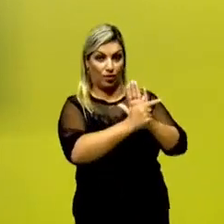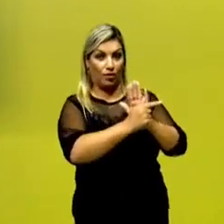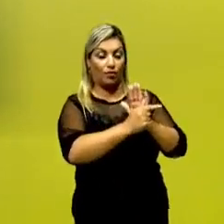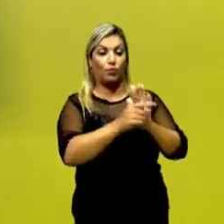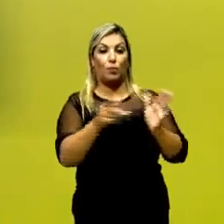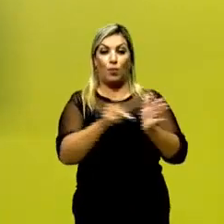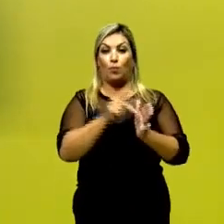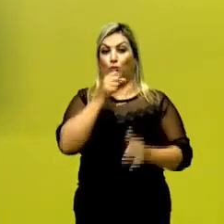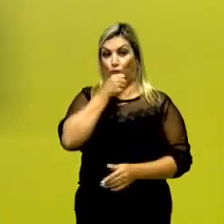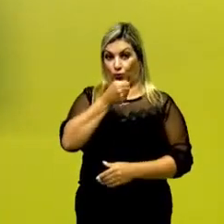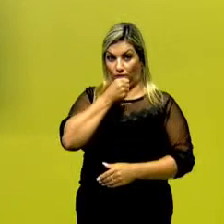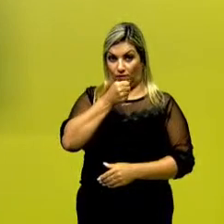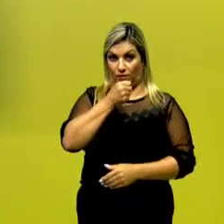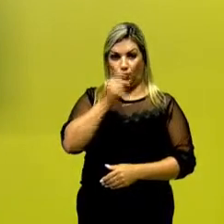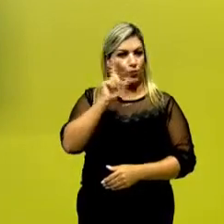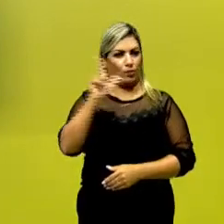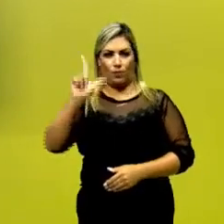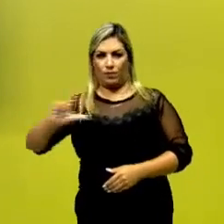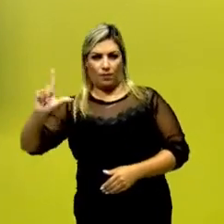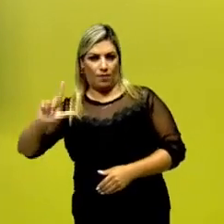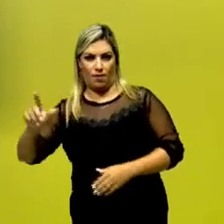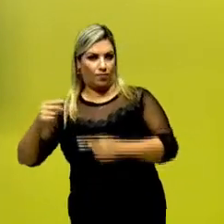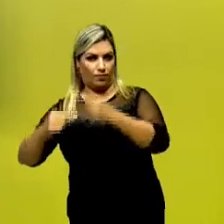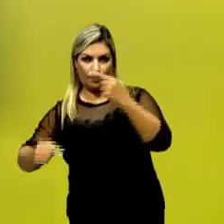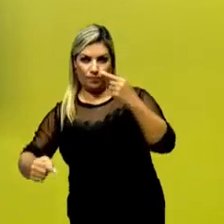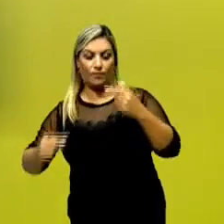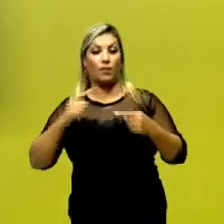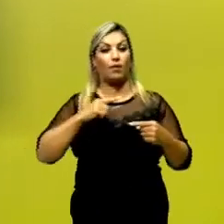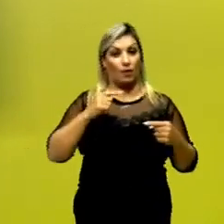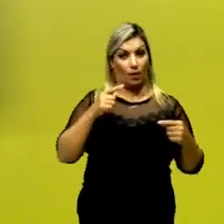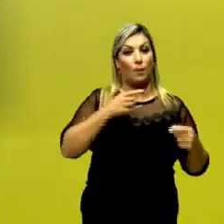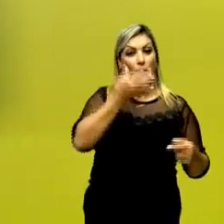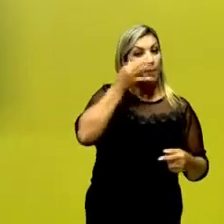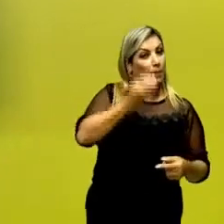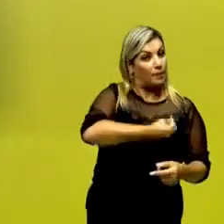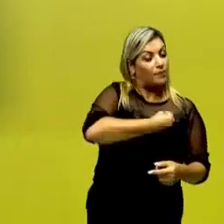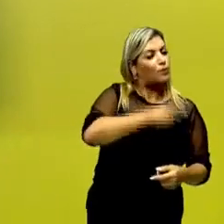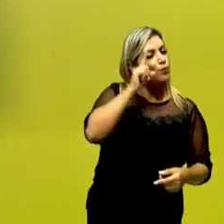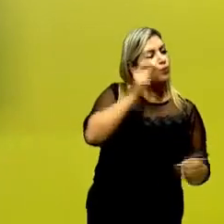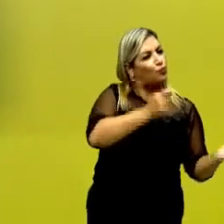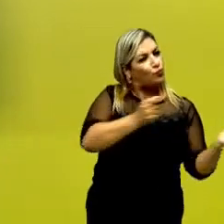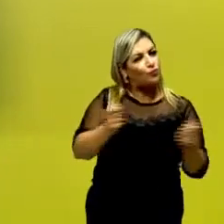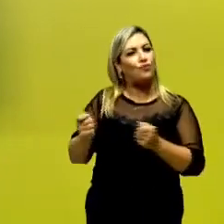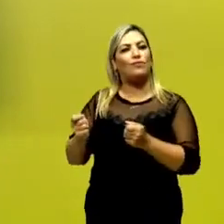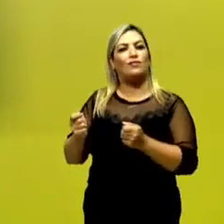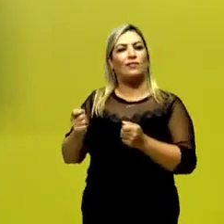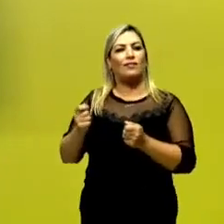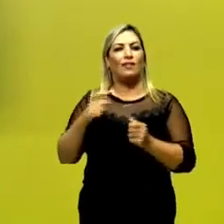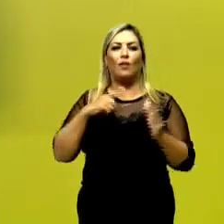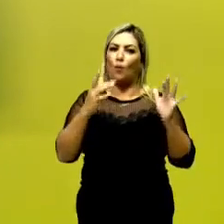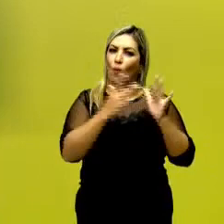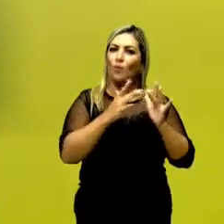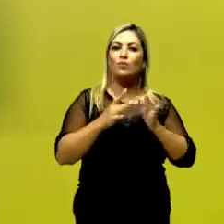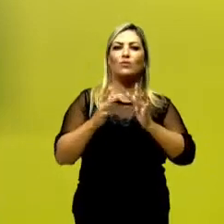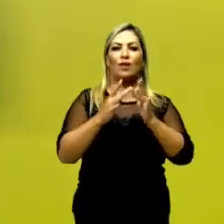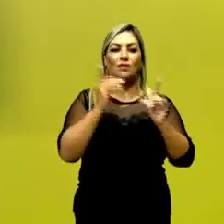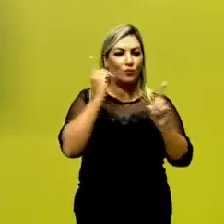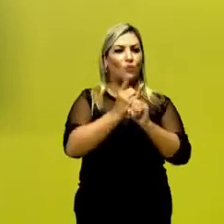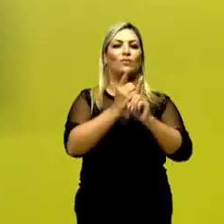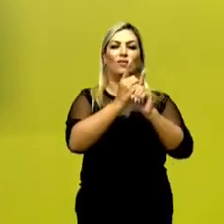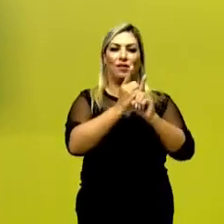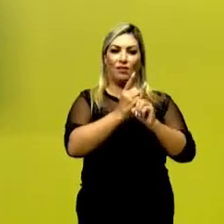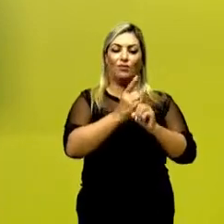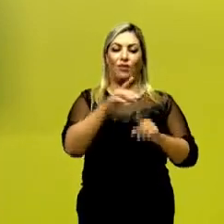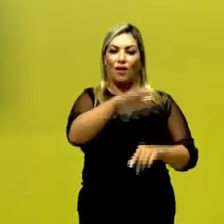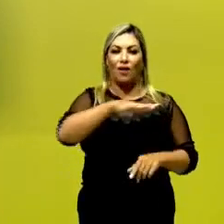jornalístico e não literário, que está presente no nosso dia a dia, sendo encontrado principalmente